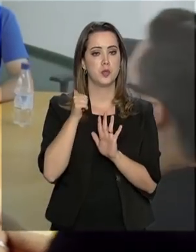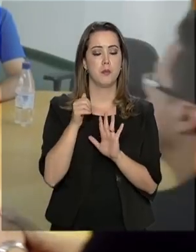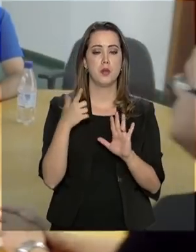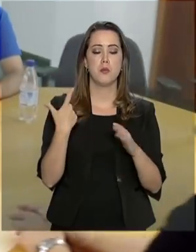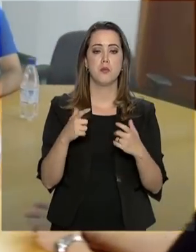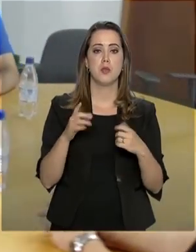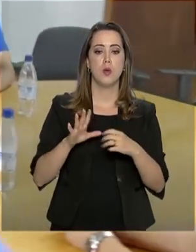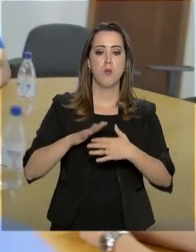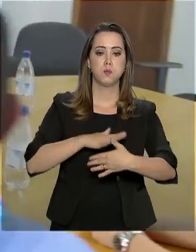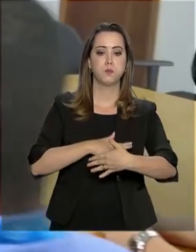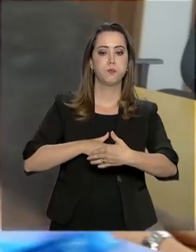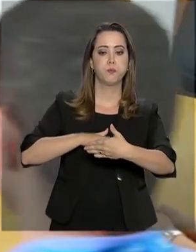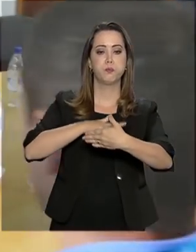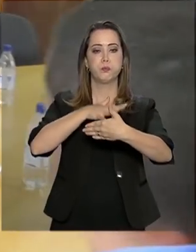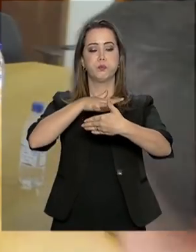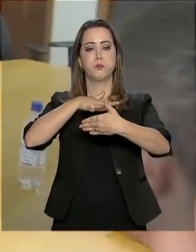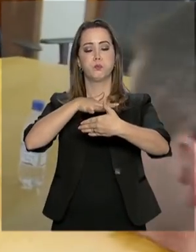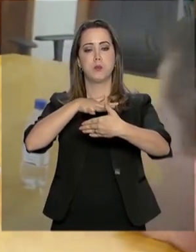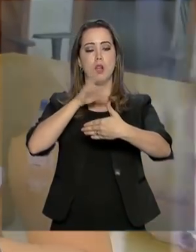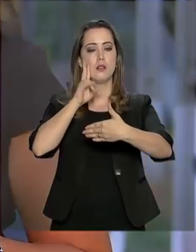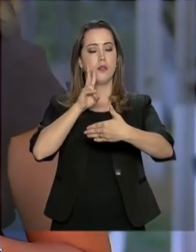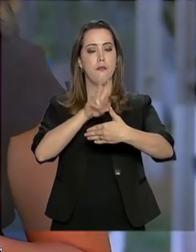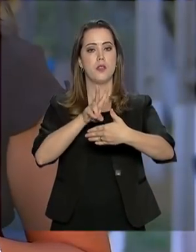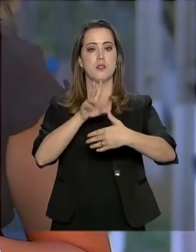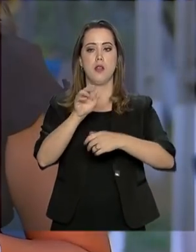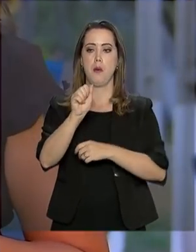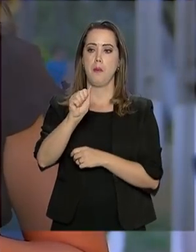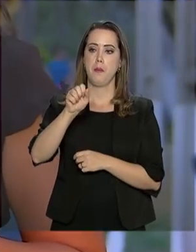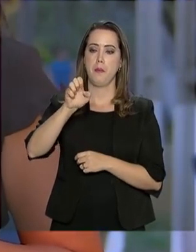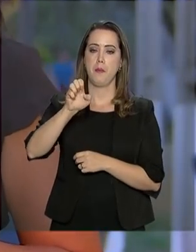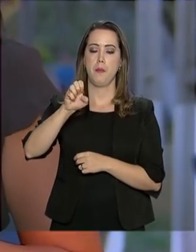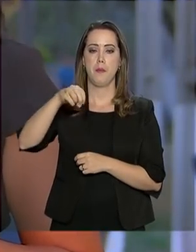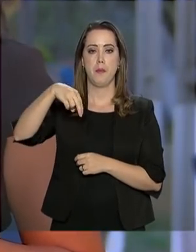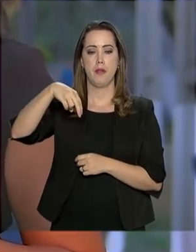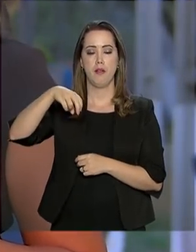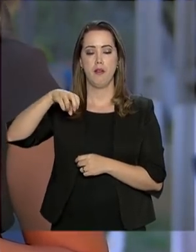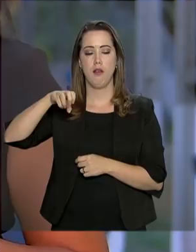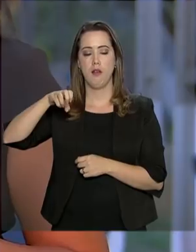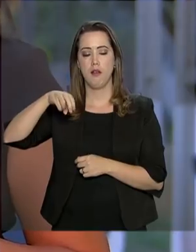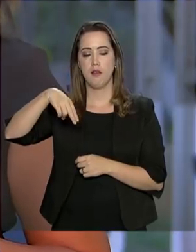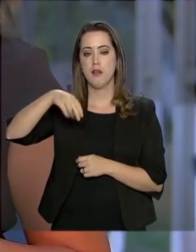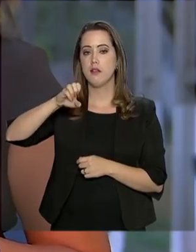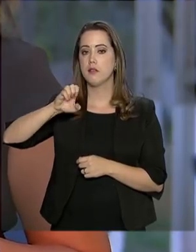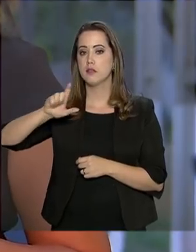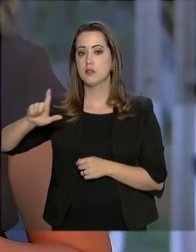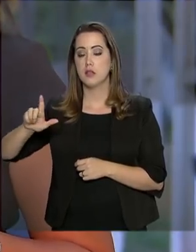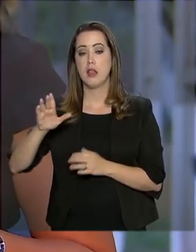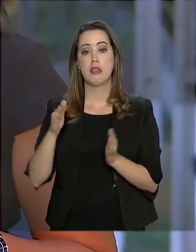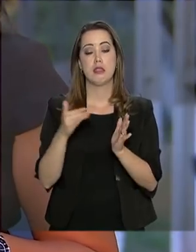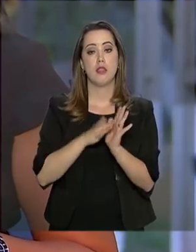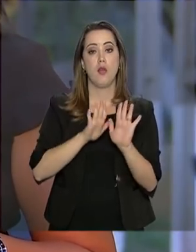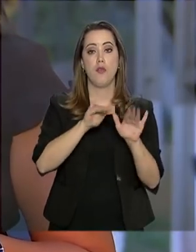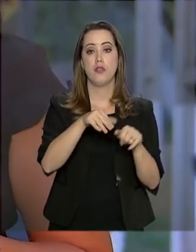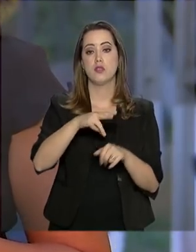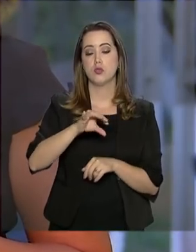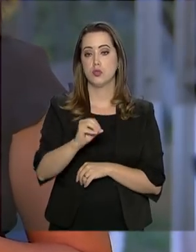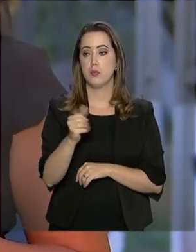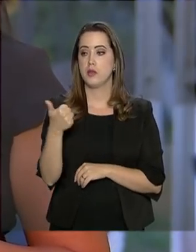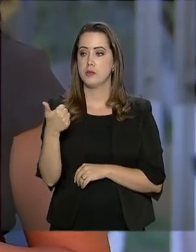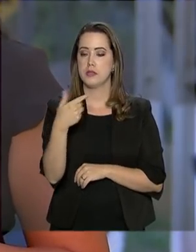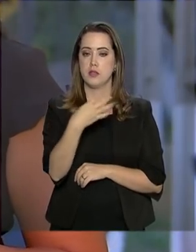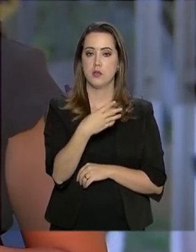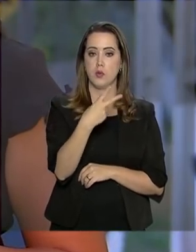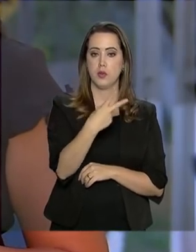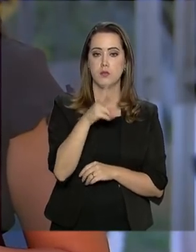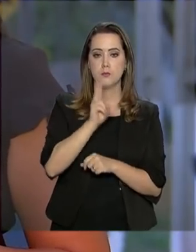barragem a ser vistoriada pela ANEL ao todo, até o mês de maio. os 142 barragens vão ser vistoriadas em todo